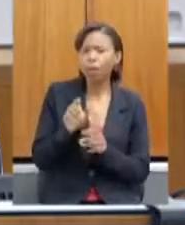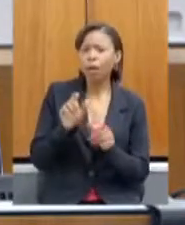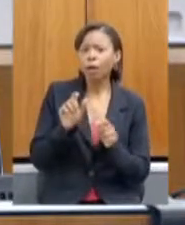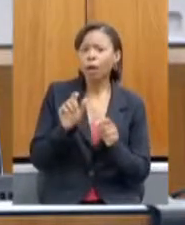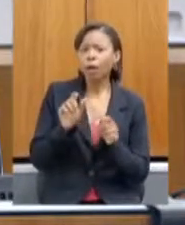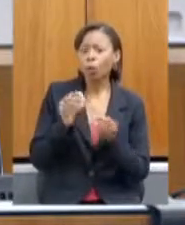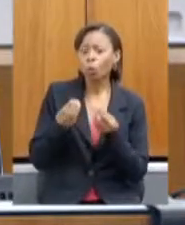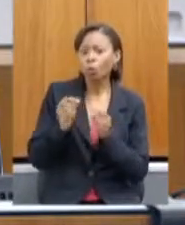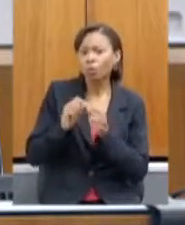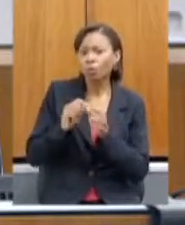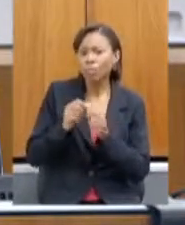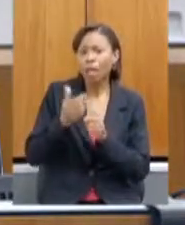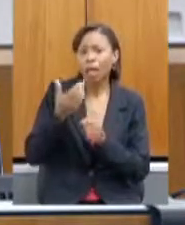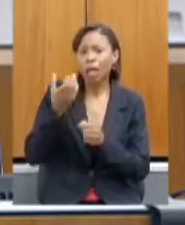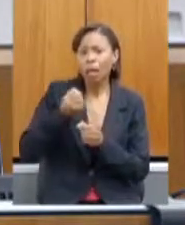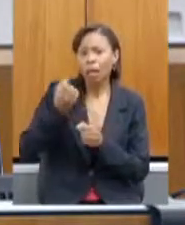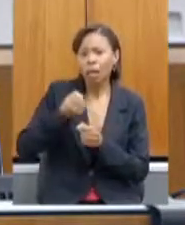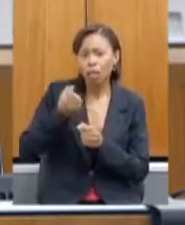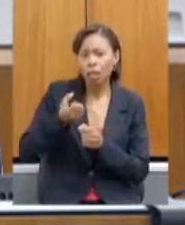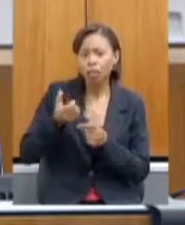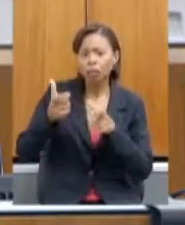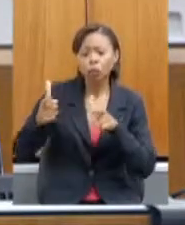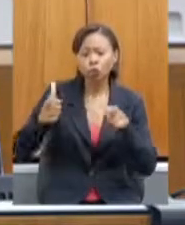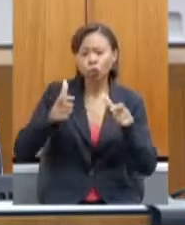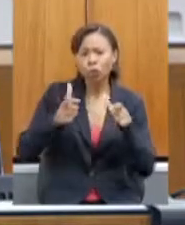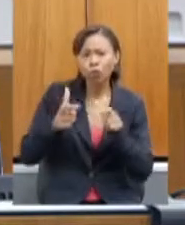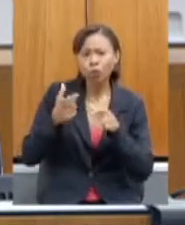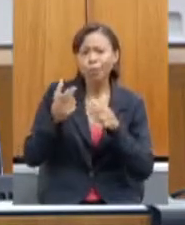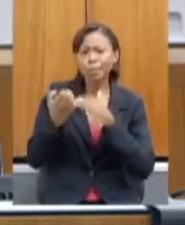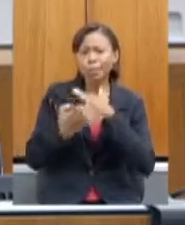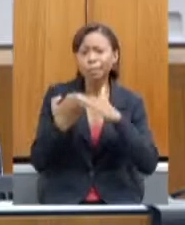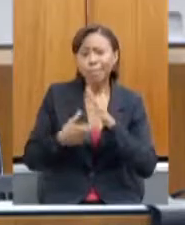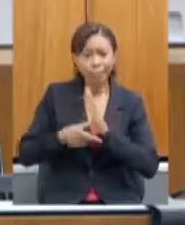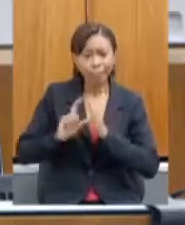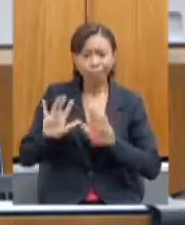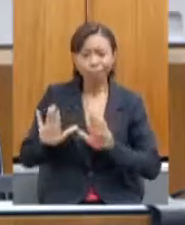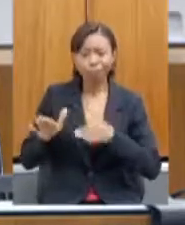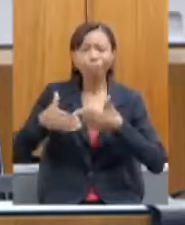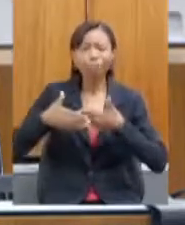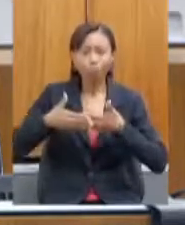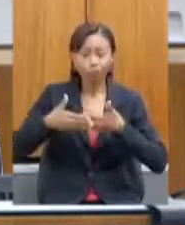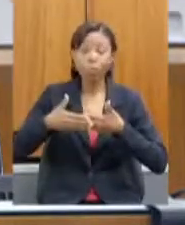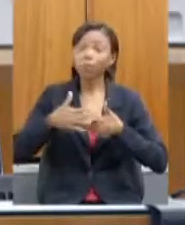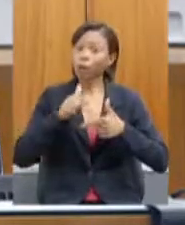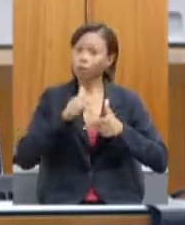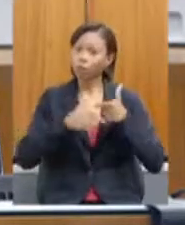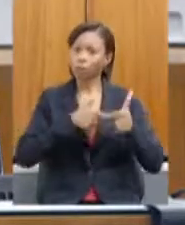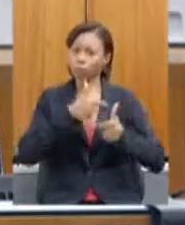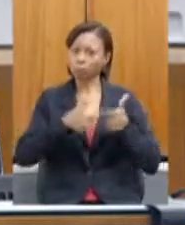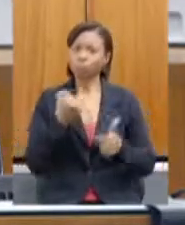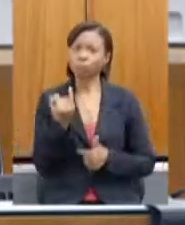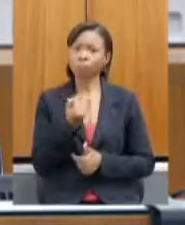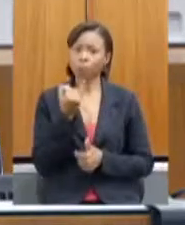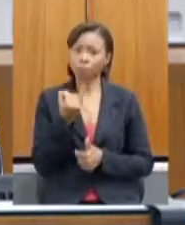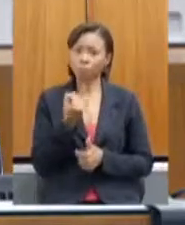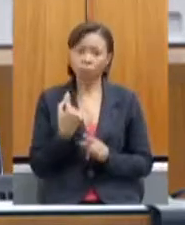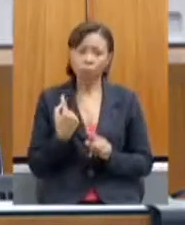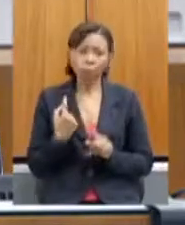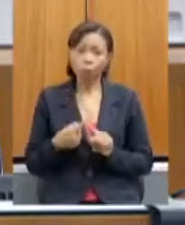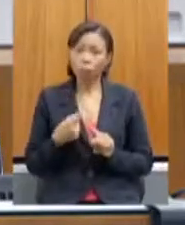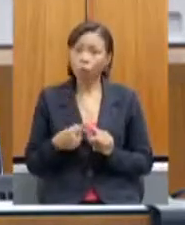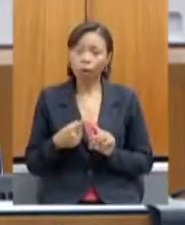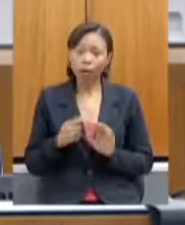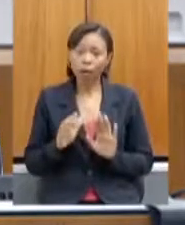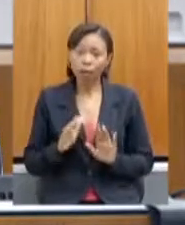nos laticínios que fecharam a operação. Esse trabalho foi importante de forma que nós não tivemos, felizmente,